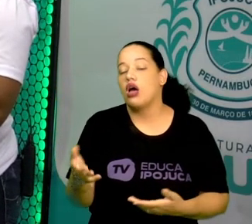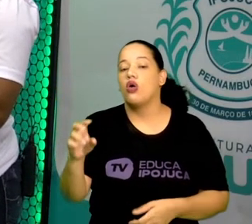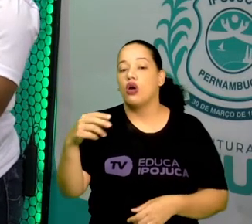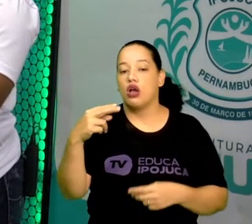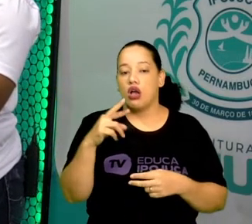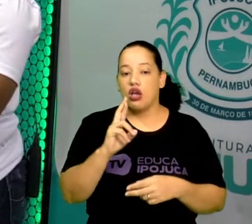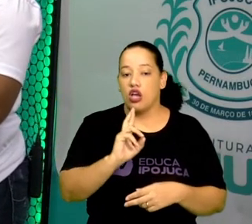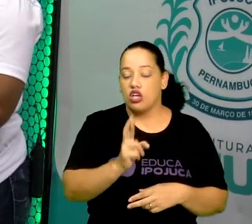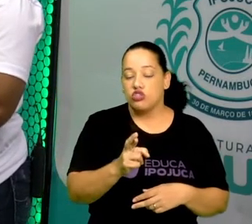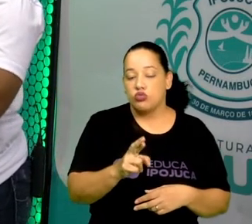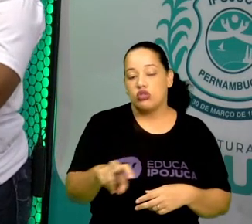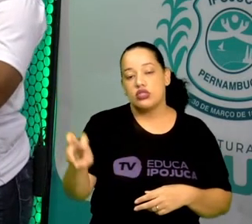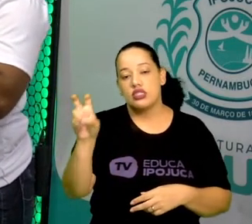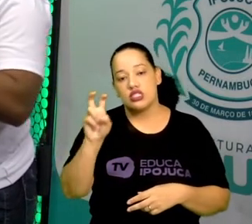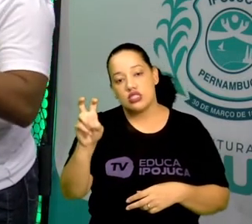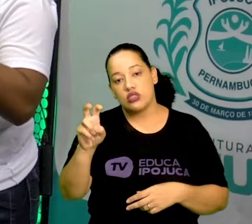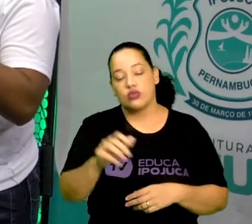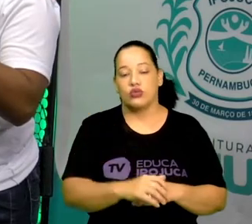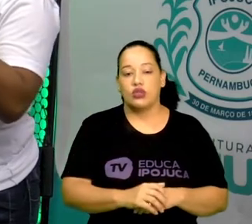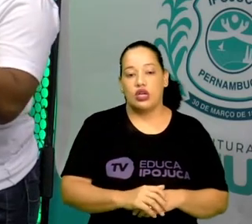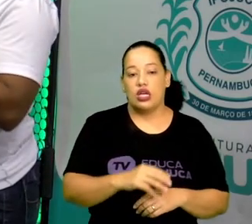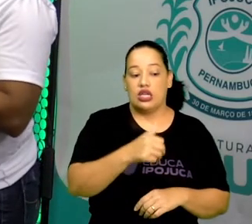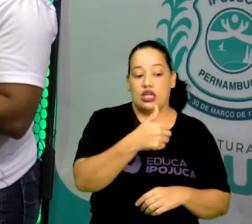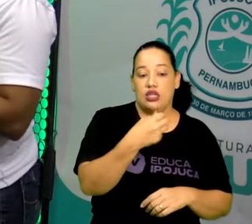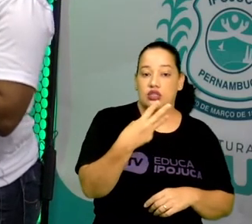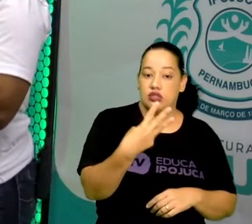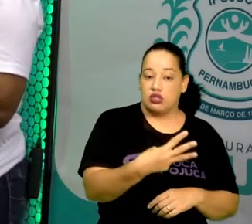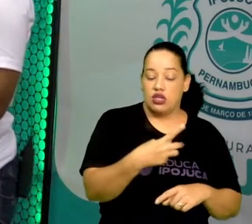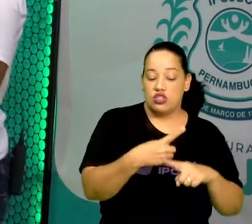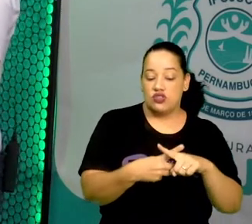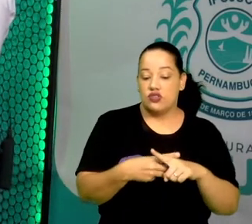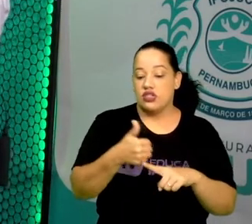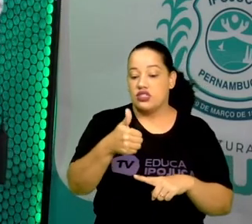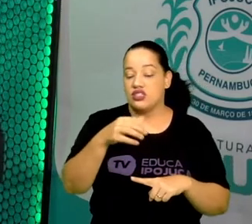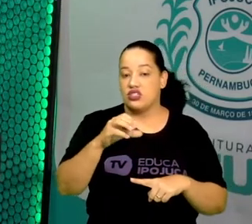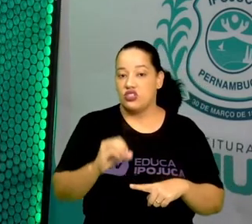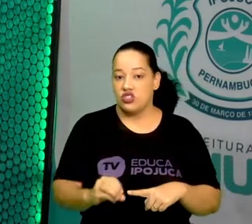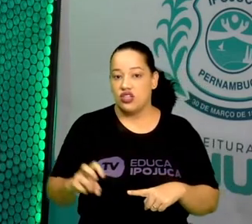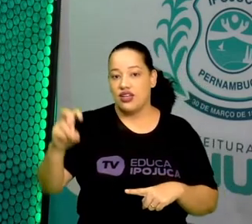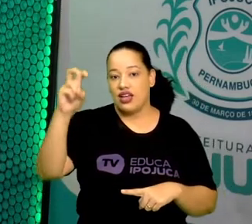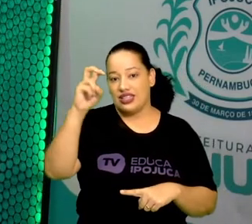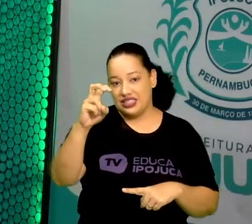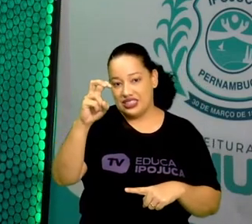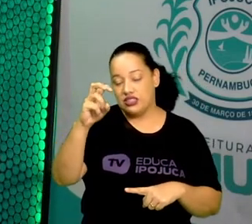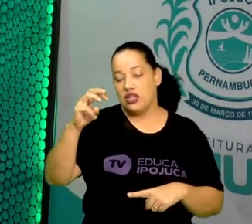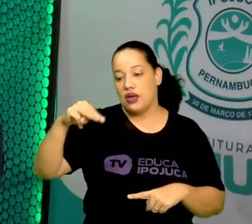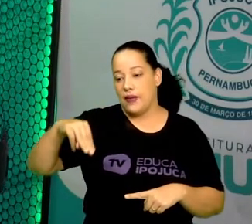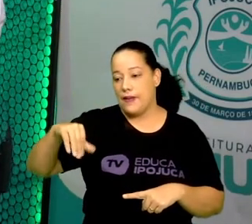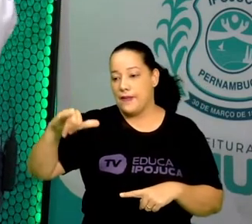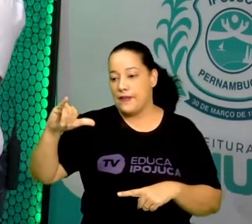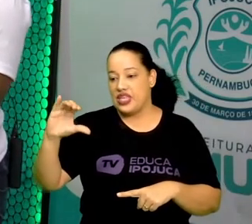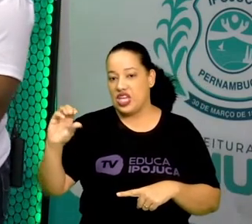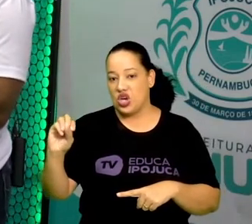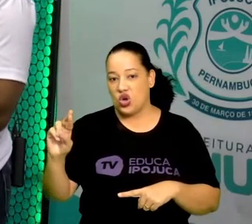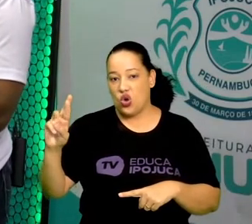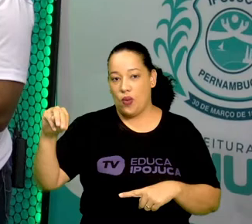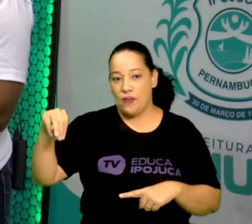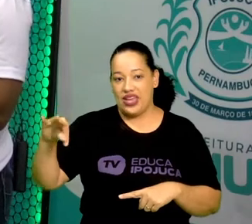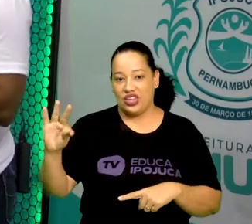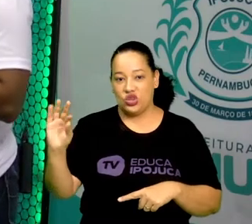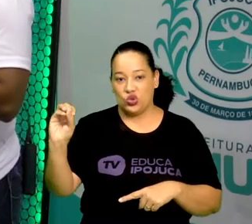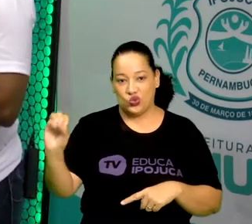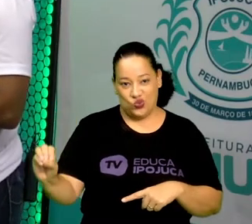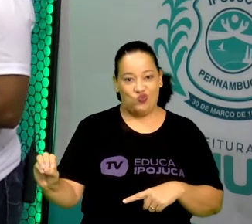Ficará 3 vezes 10 elevado a 5ª potência micrômetros. Transformei os 30